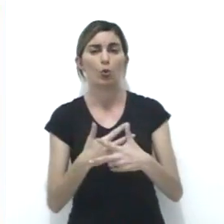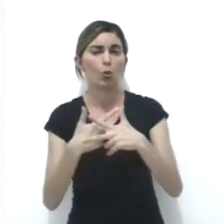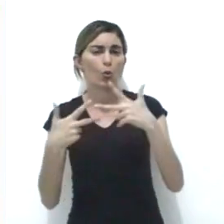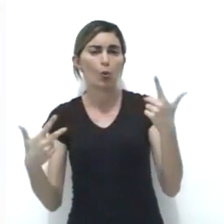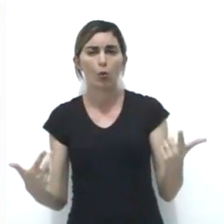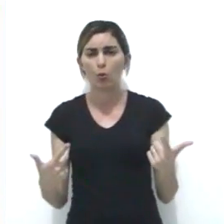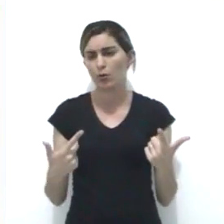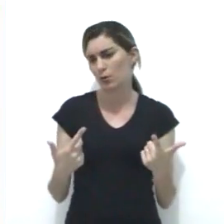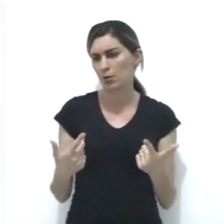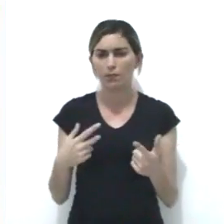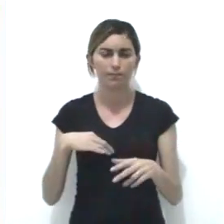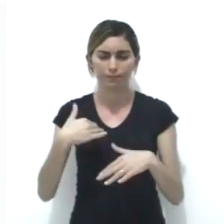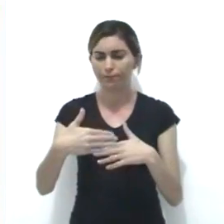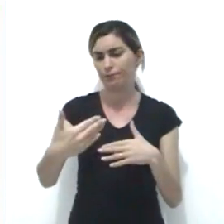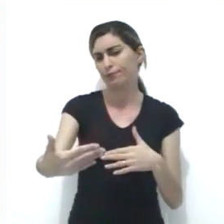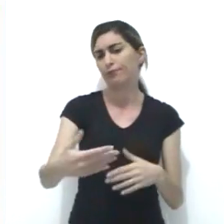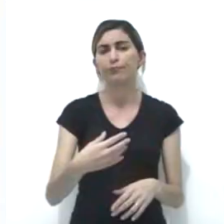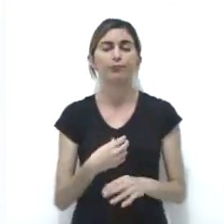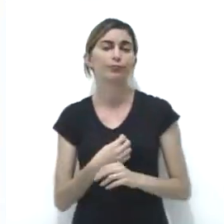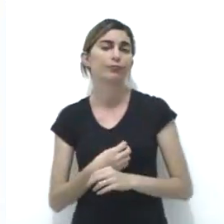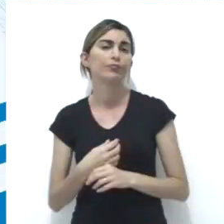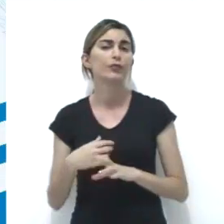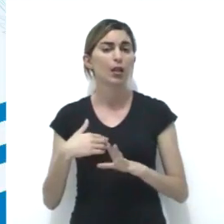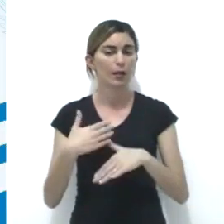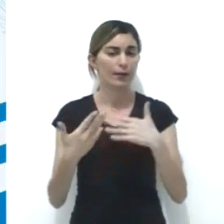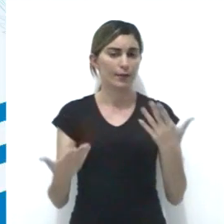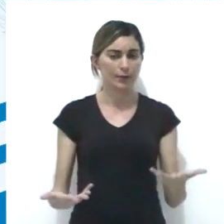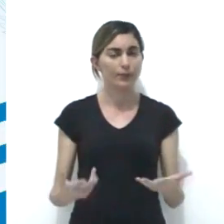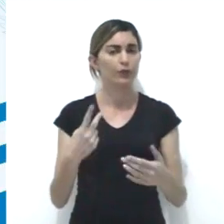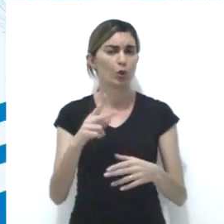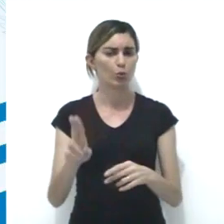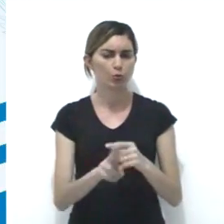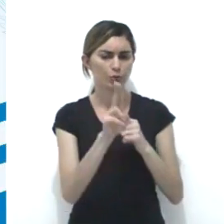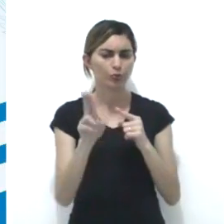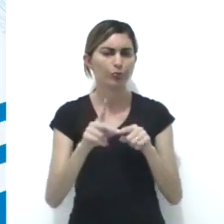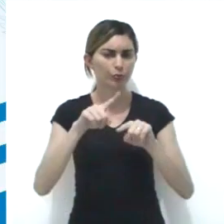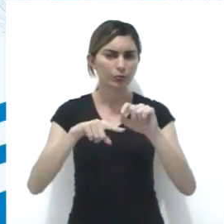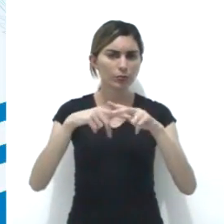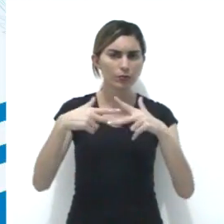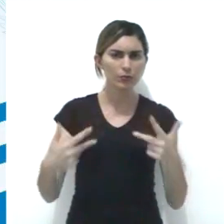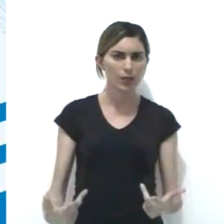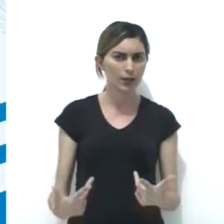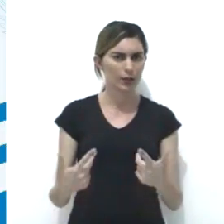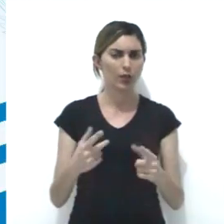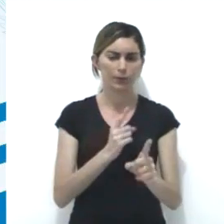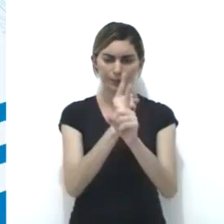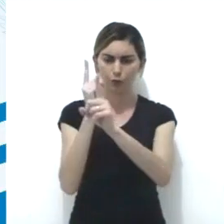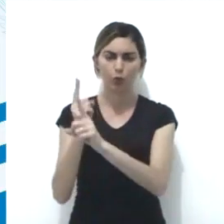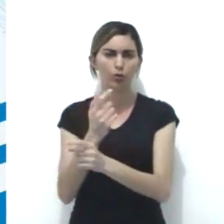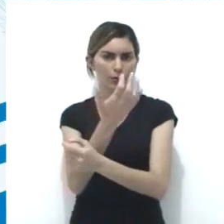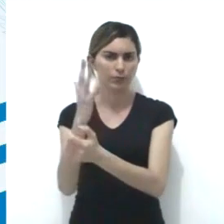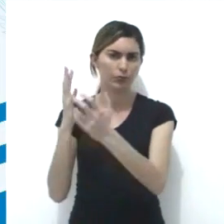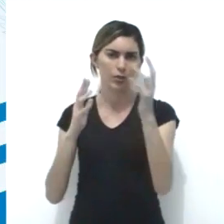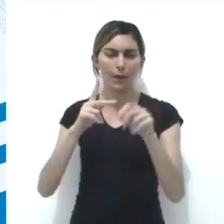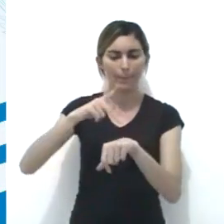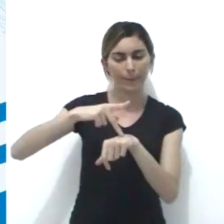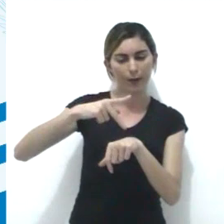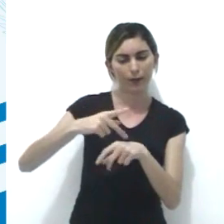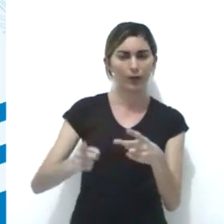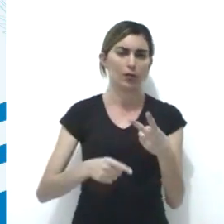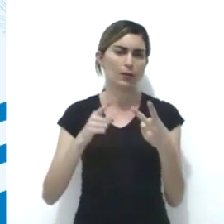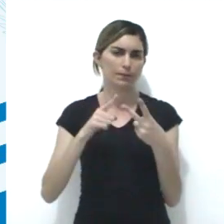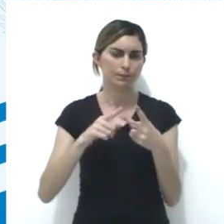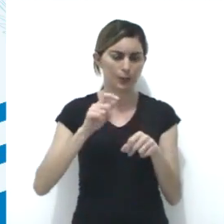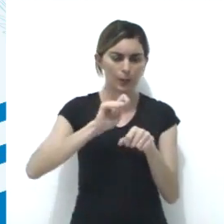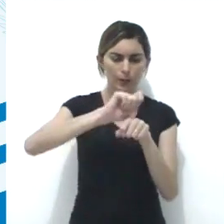e coisas corriqueiras do cotidiano. Para isso, utilizavam materiais encontrados na natureza, como